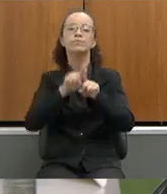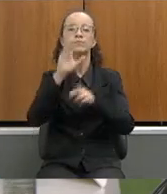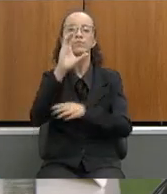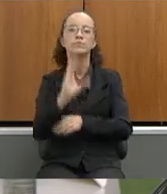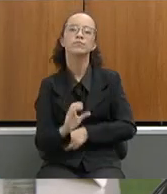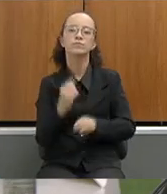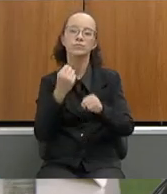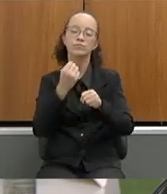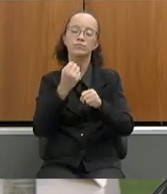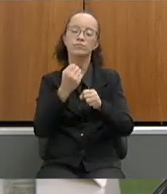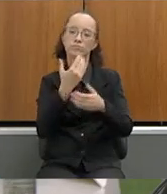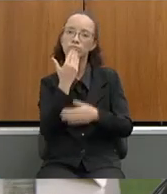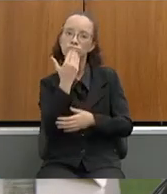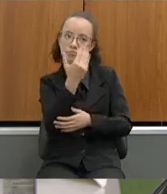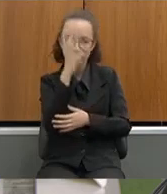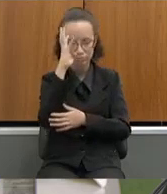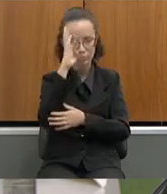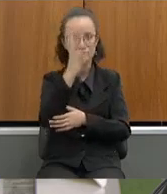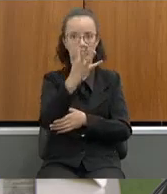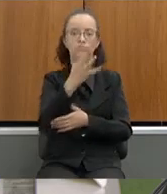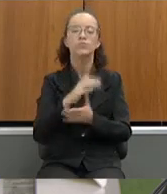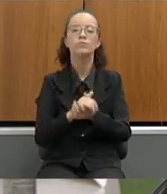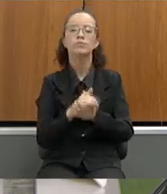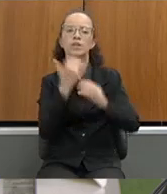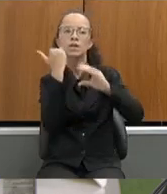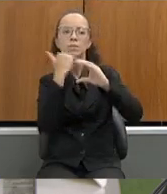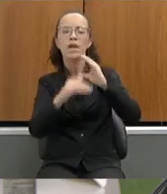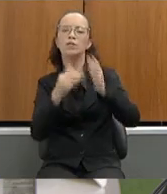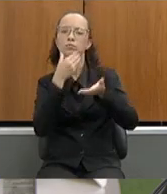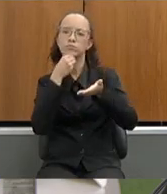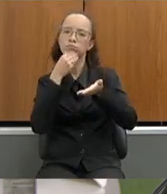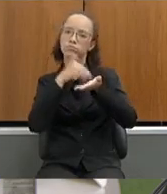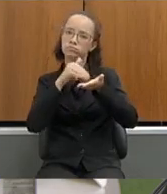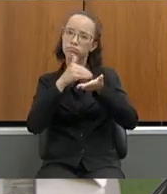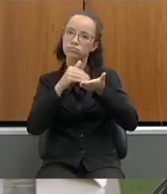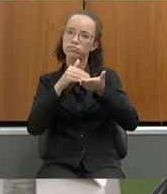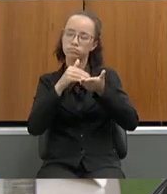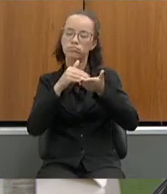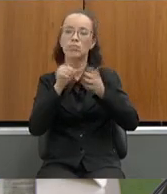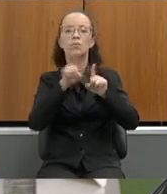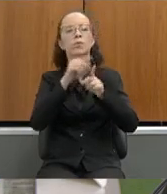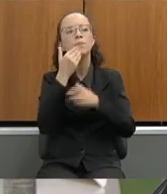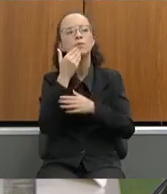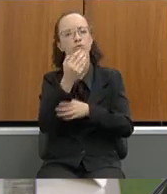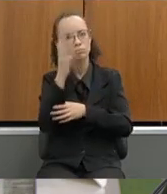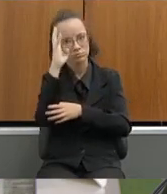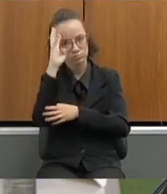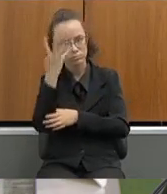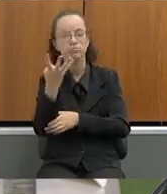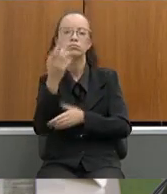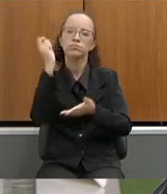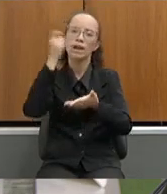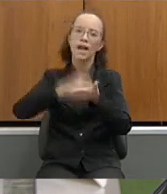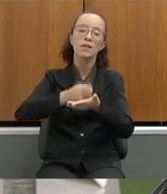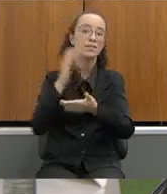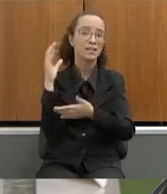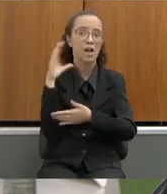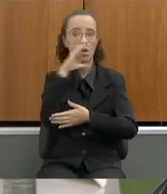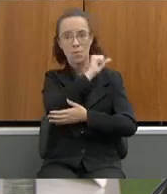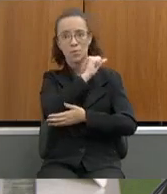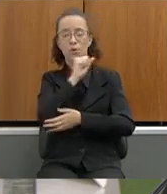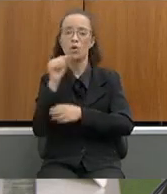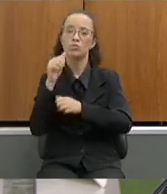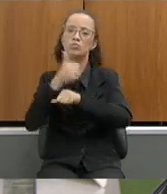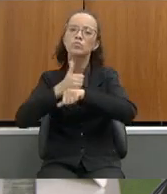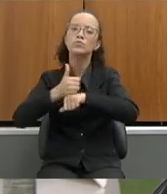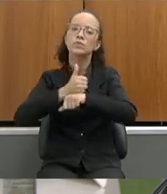754 que seja encaminhado ao Secretário de Estado da Educação pedir de providências para o pagamento imediato aos